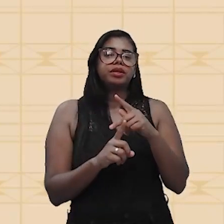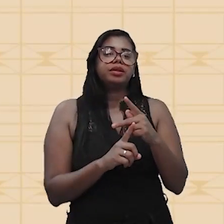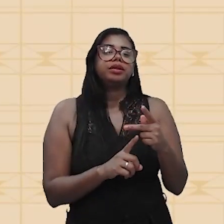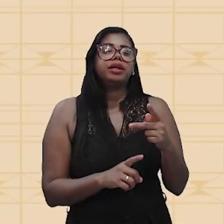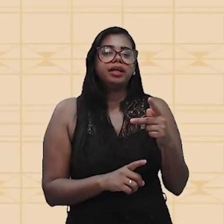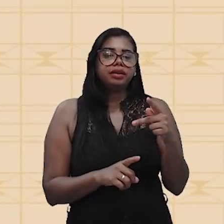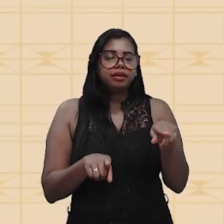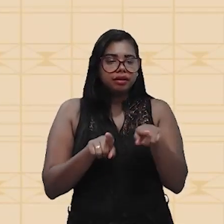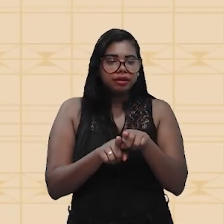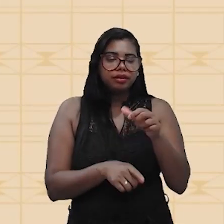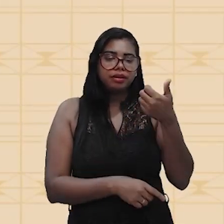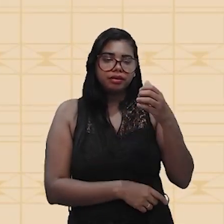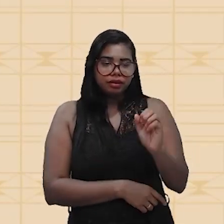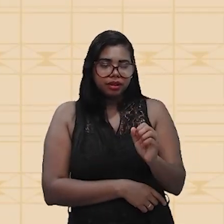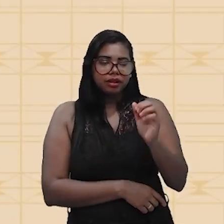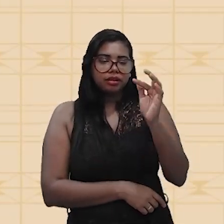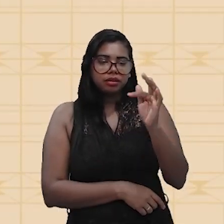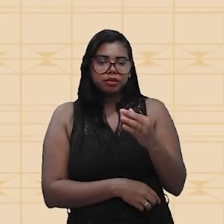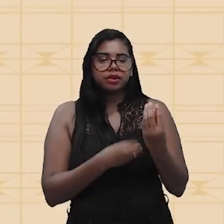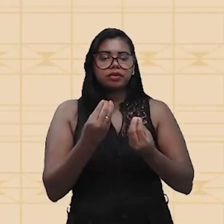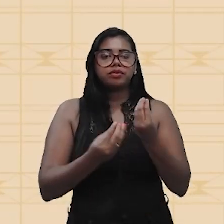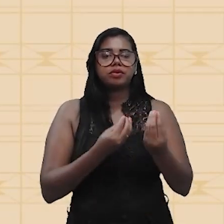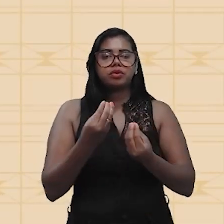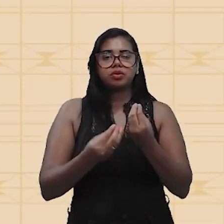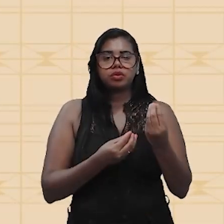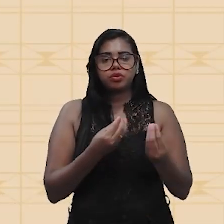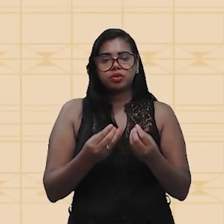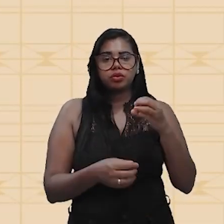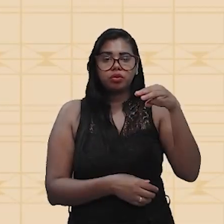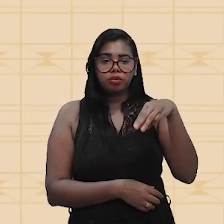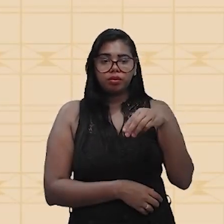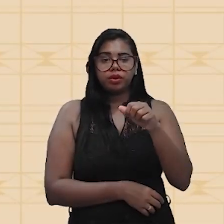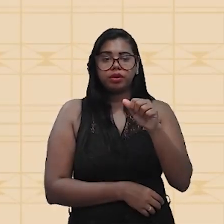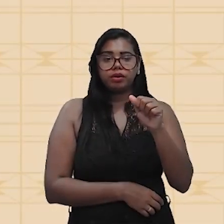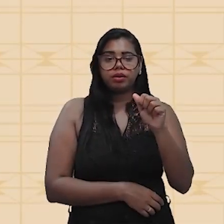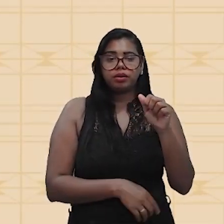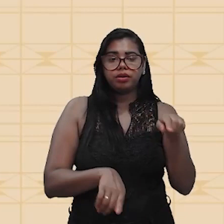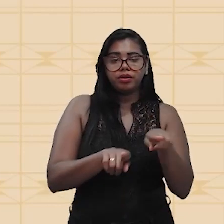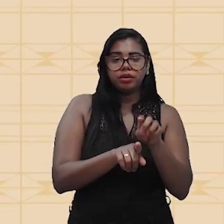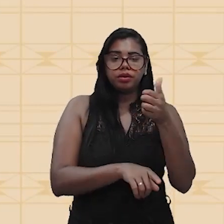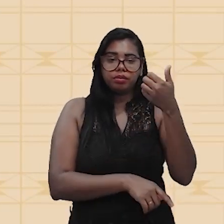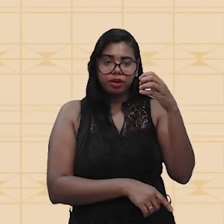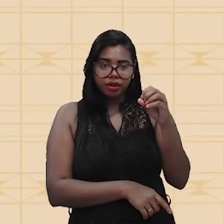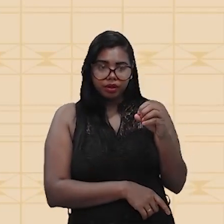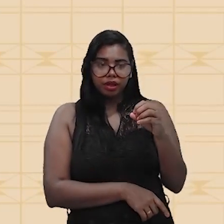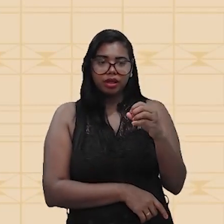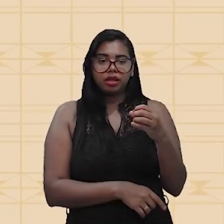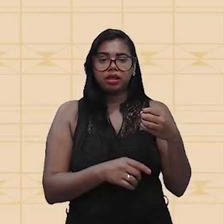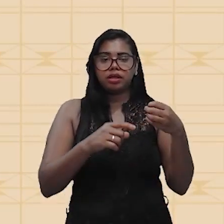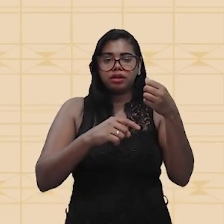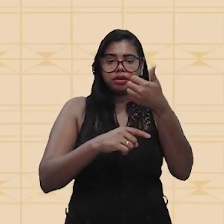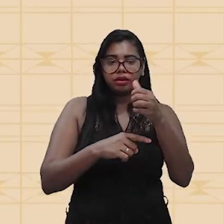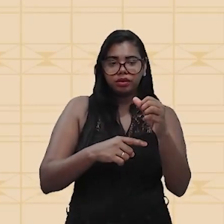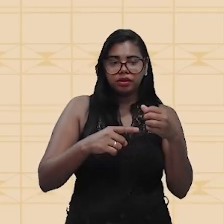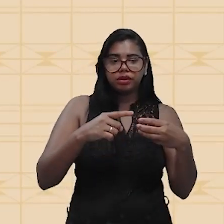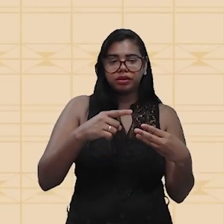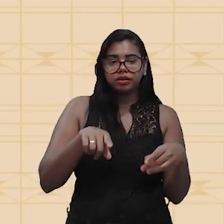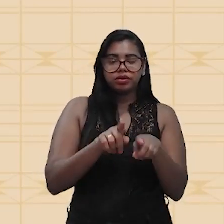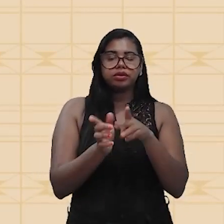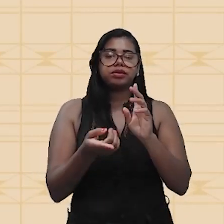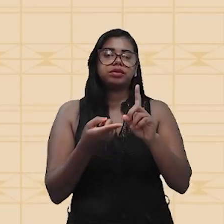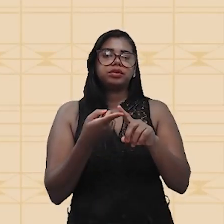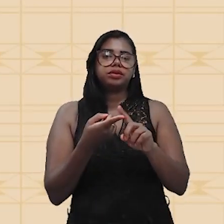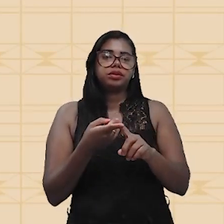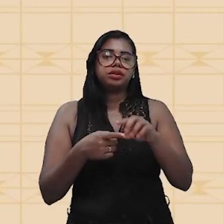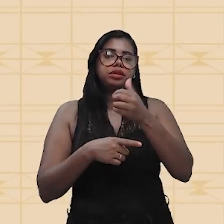por prefixos como o miliamperes, quando nós temos 10 a menos 3, o microampé, 10